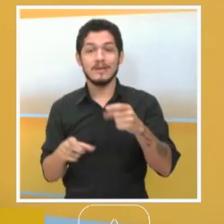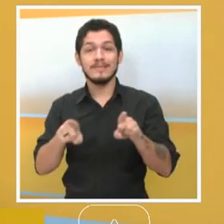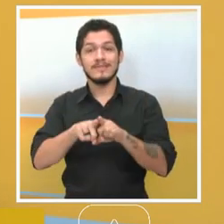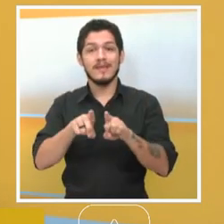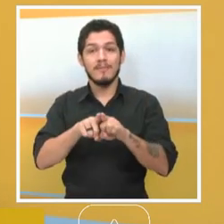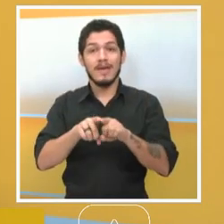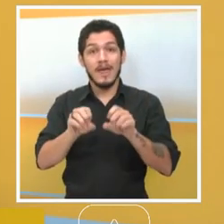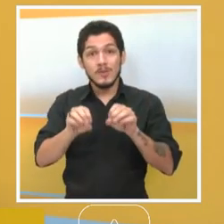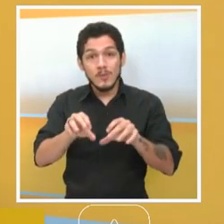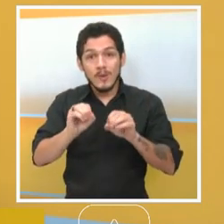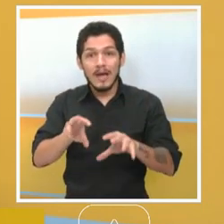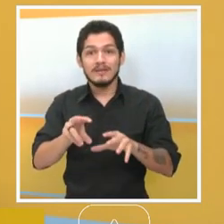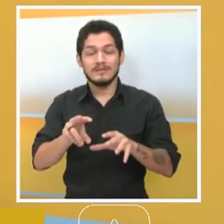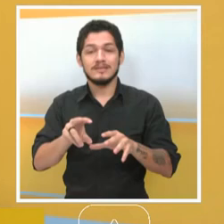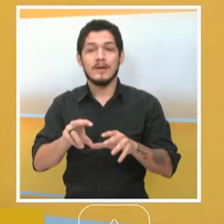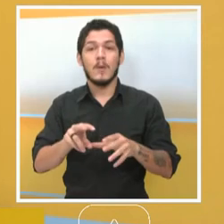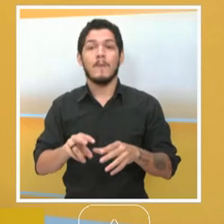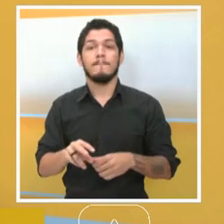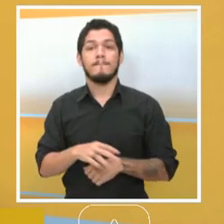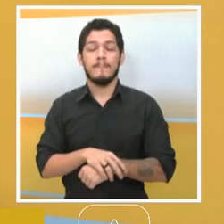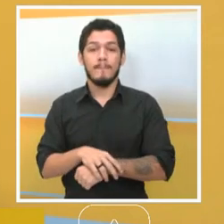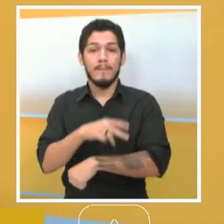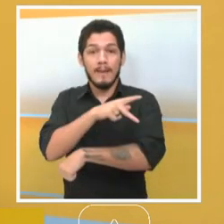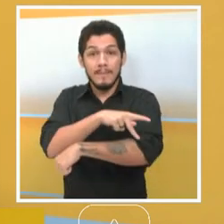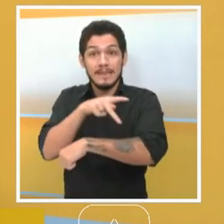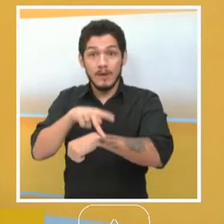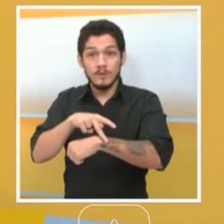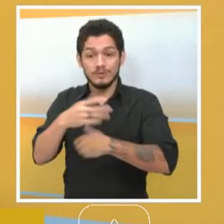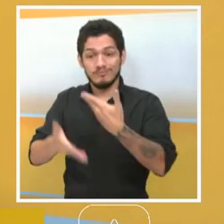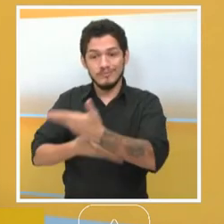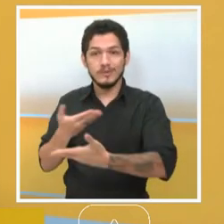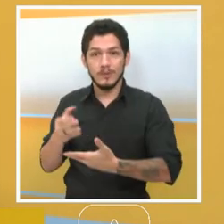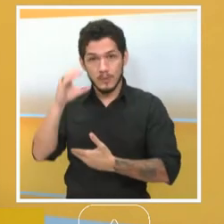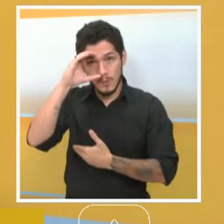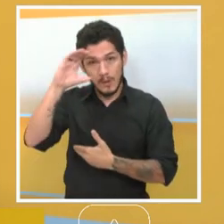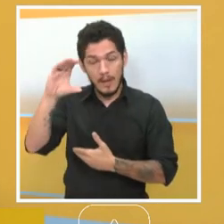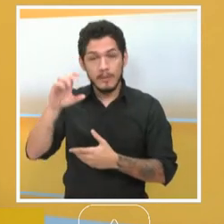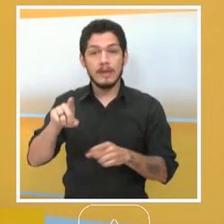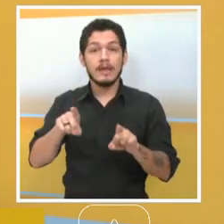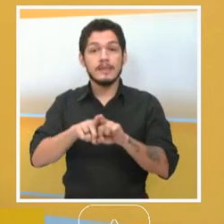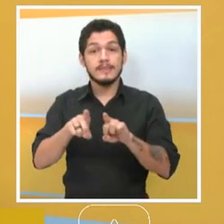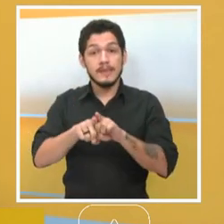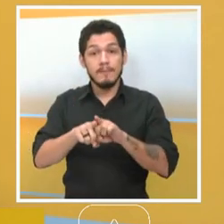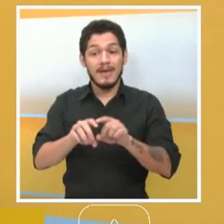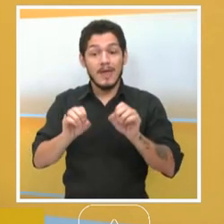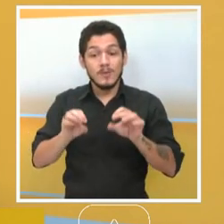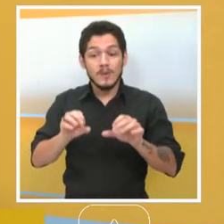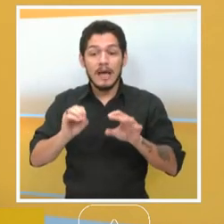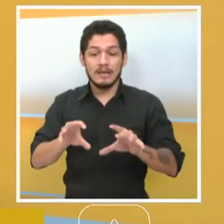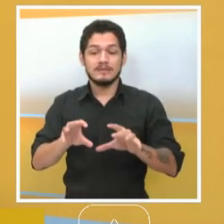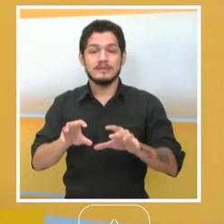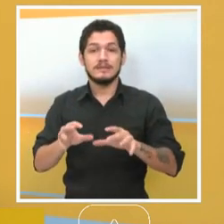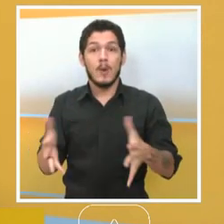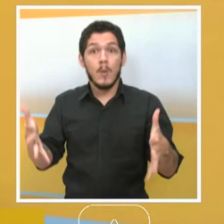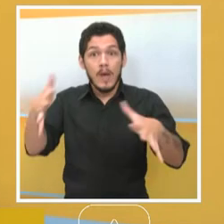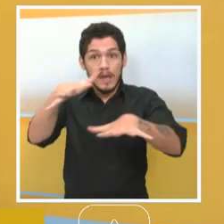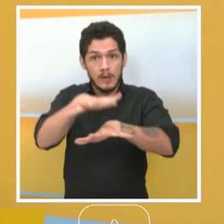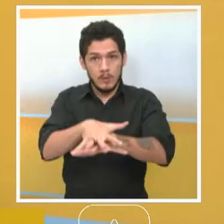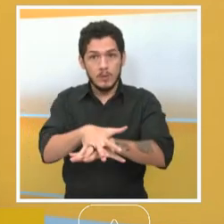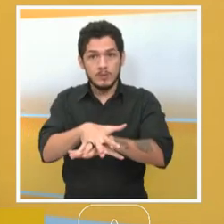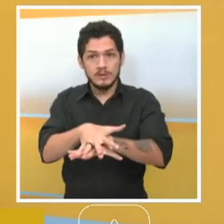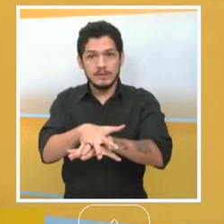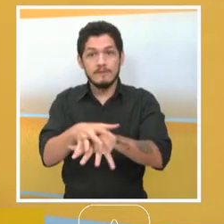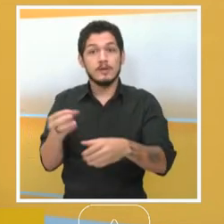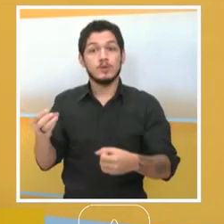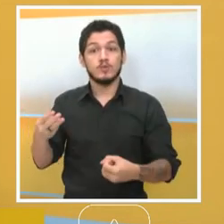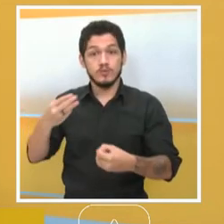cada um 140 vagas. Educação especial inclusiva, educação em Luzilândia, Picos,